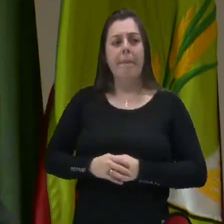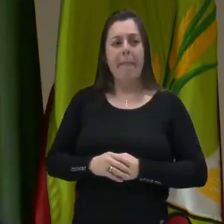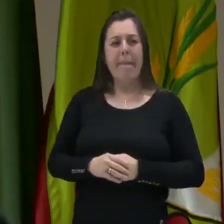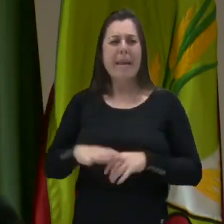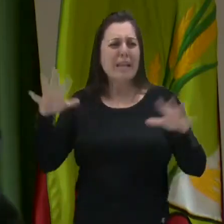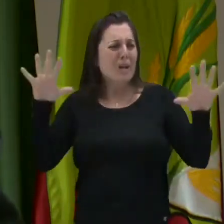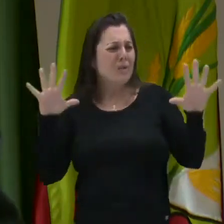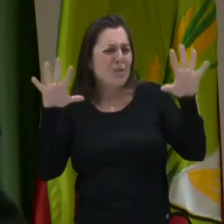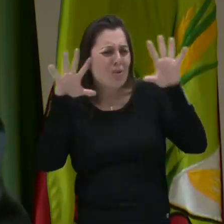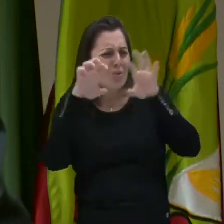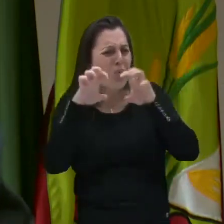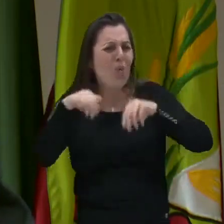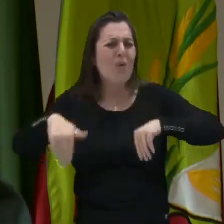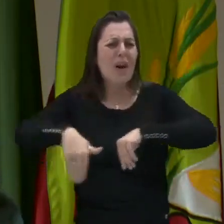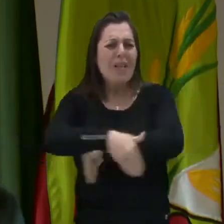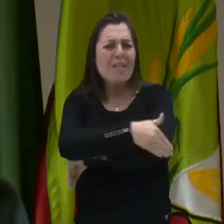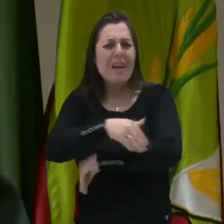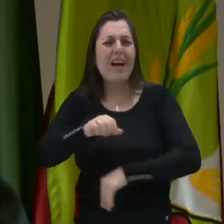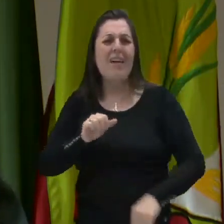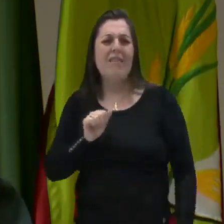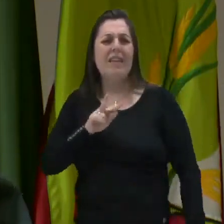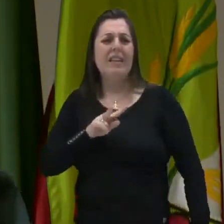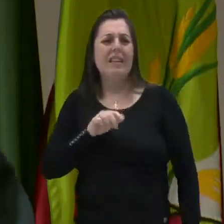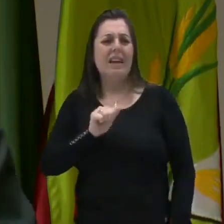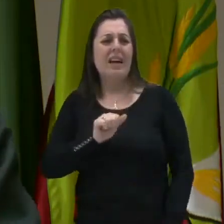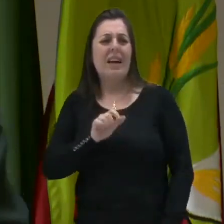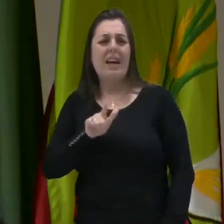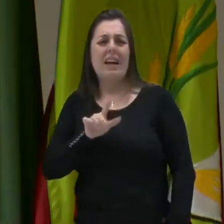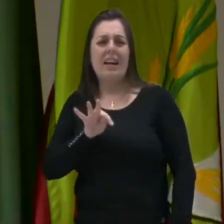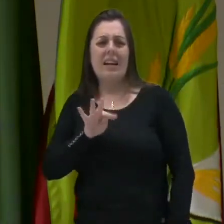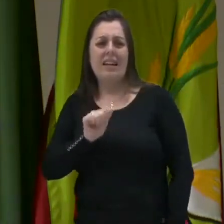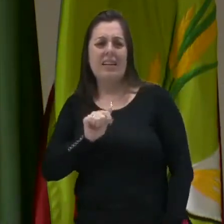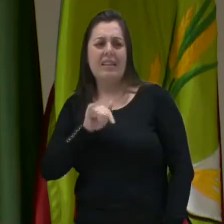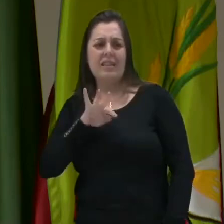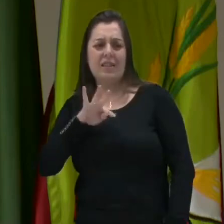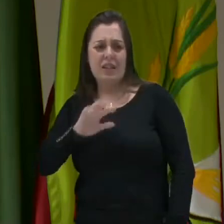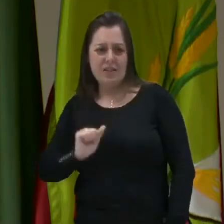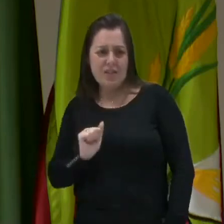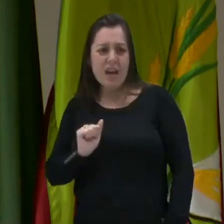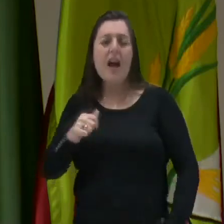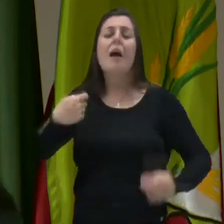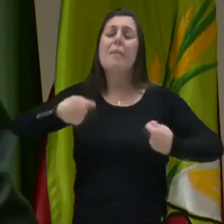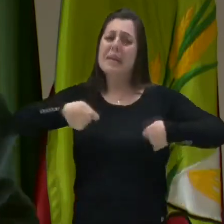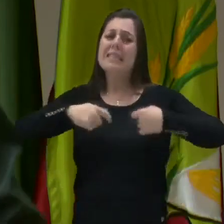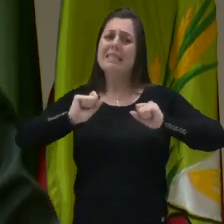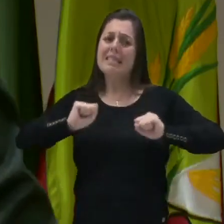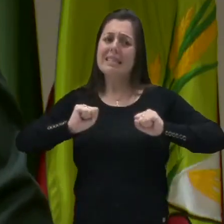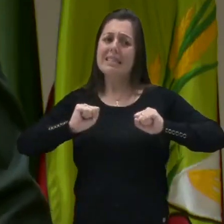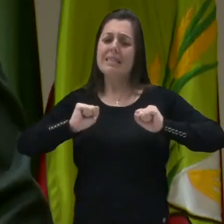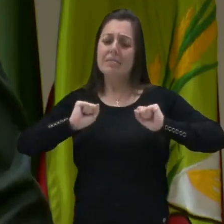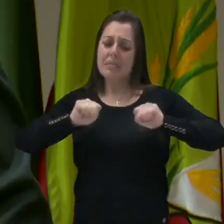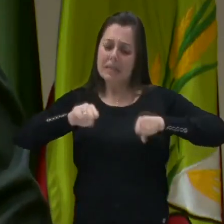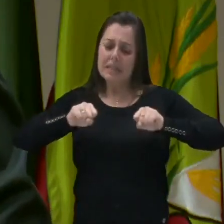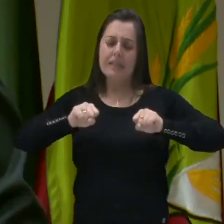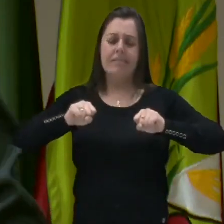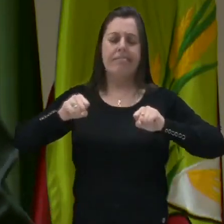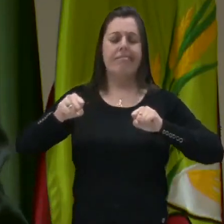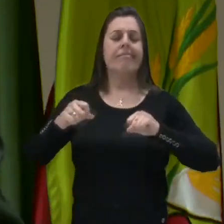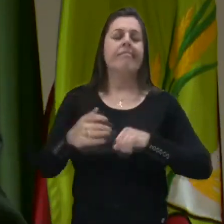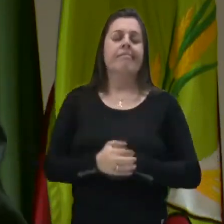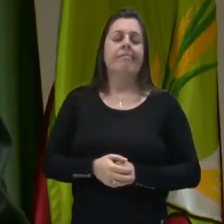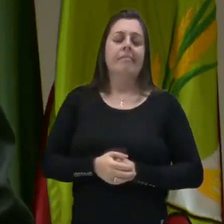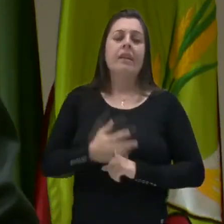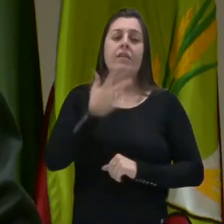Está um breu a Avenida Atlântica. Está um breu e necessita, sim, de uma intervenção imediata. Mas eu quero trazer aos senhores